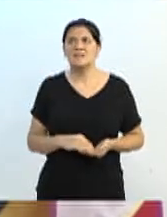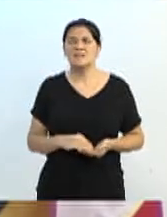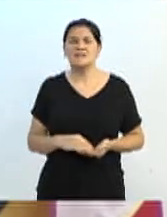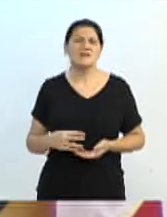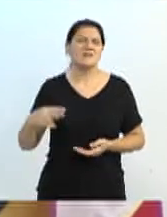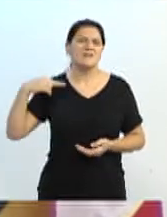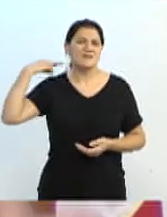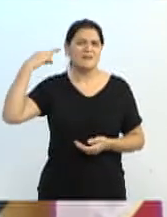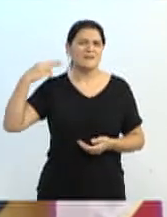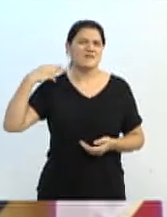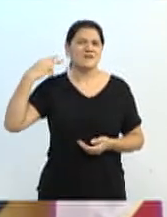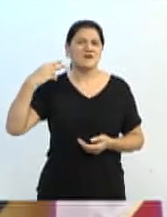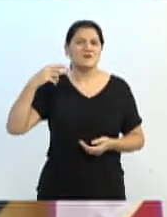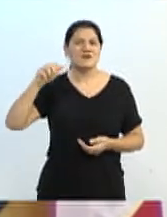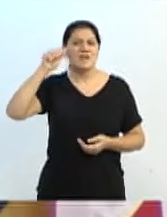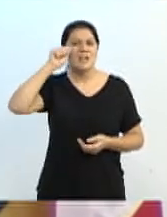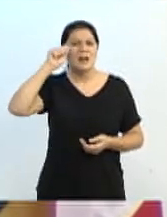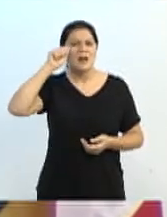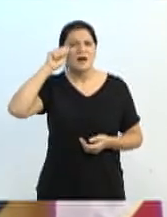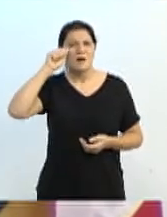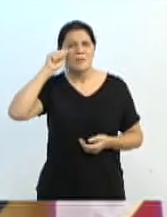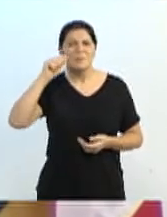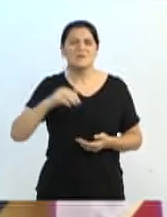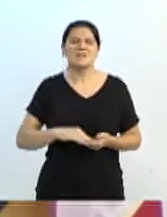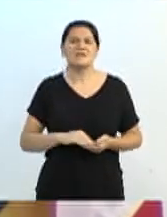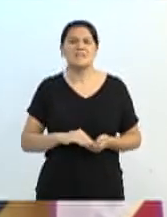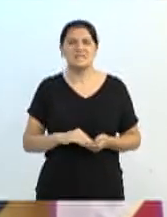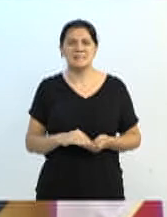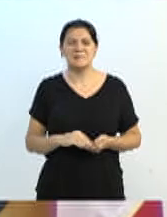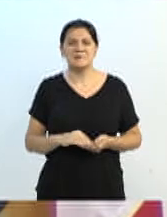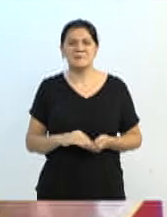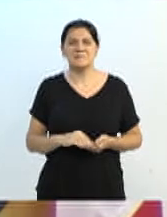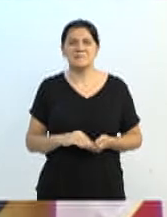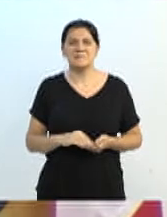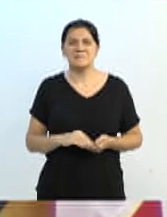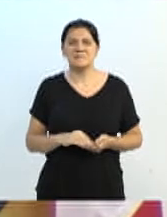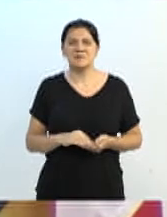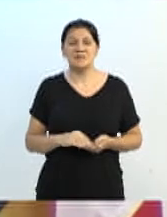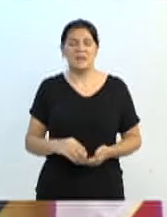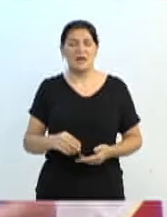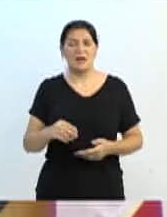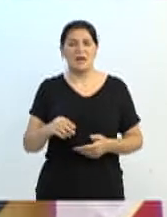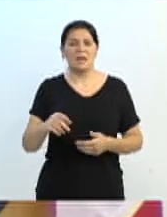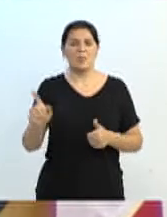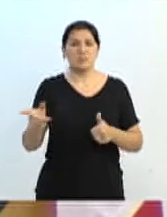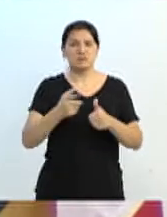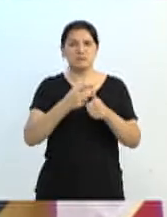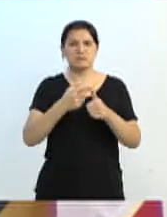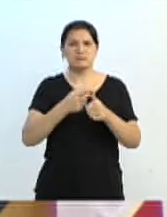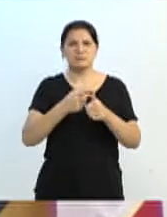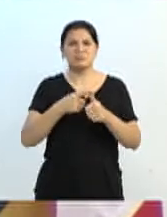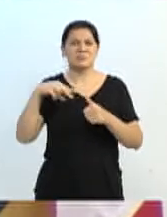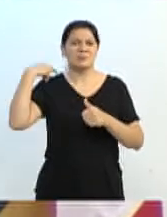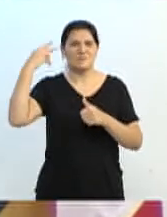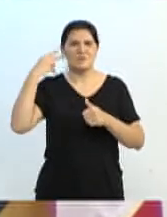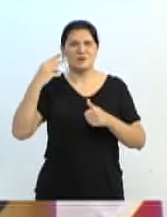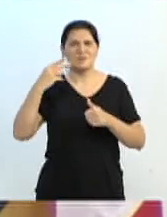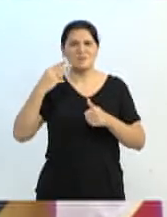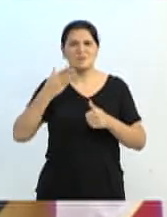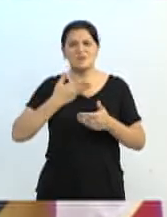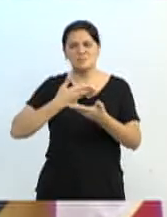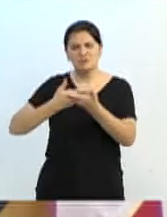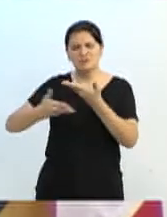vereador Almir Vieira, que é o titular dessa cadeira, que lá no início houve um